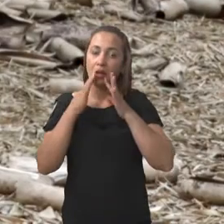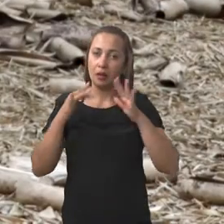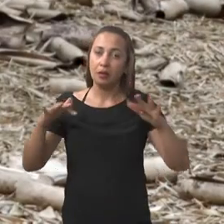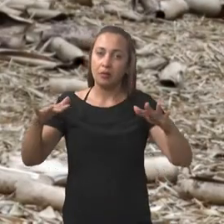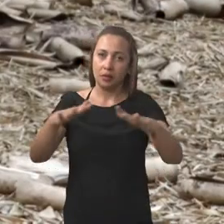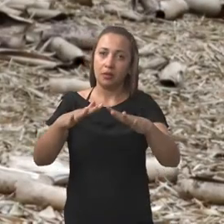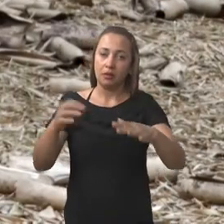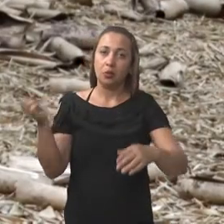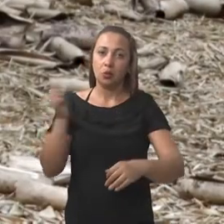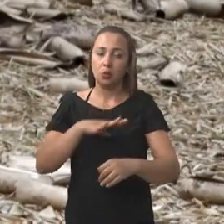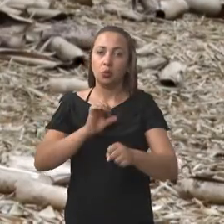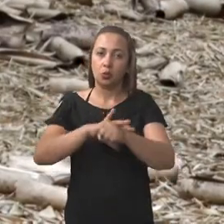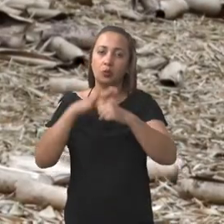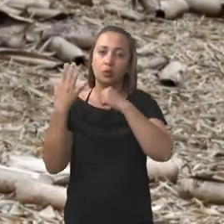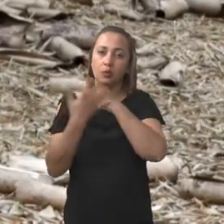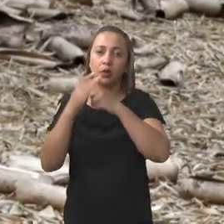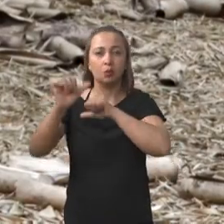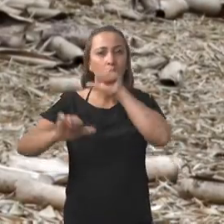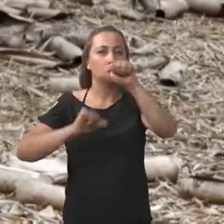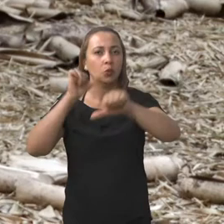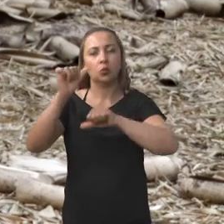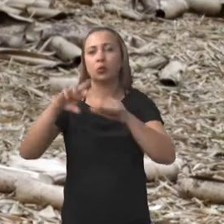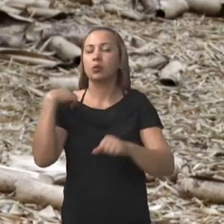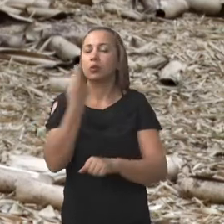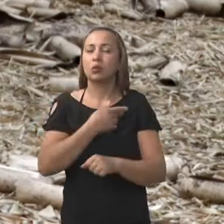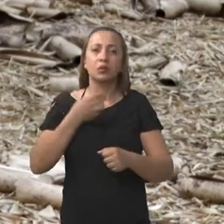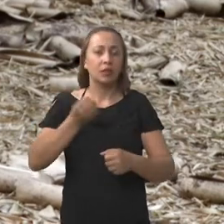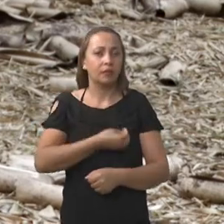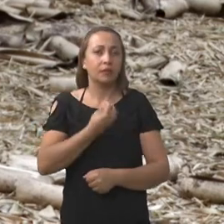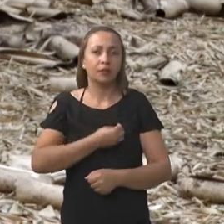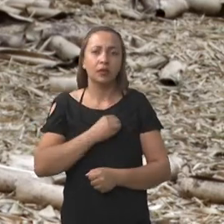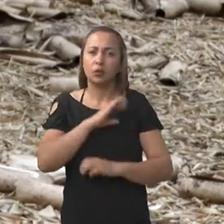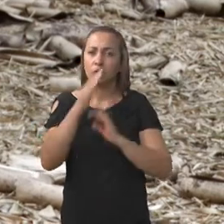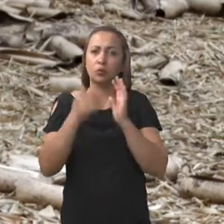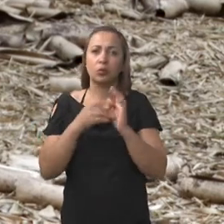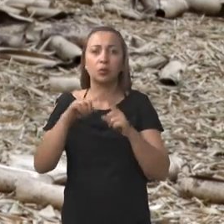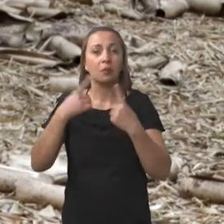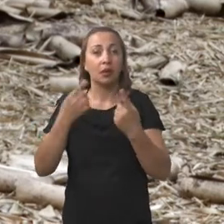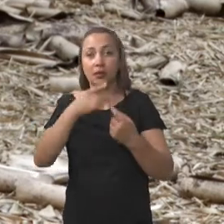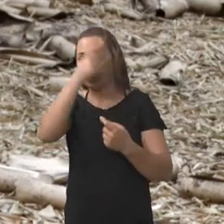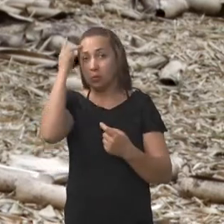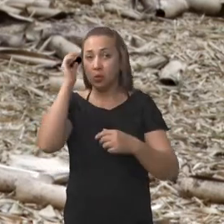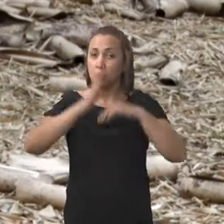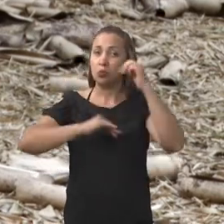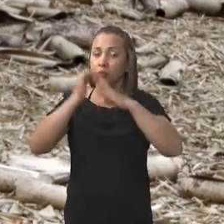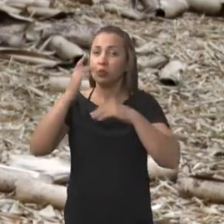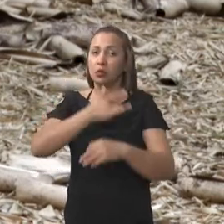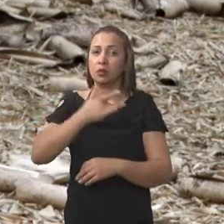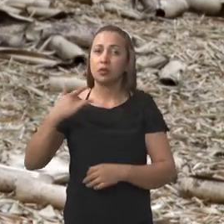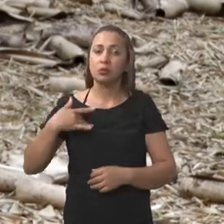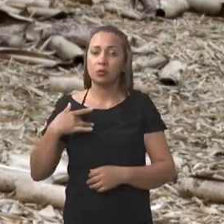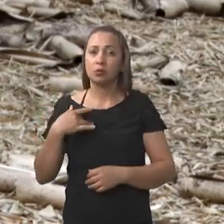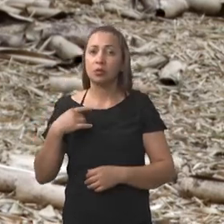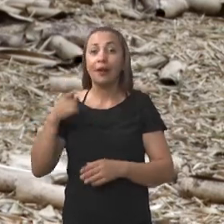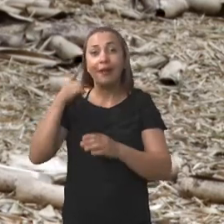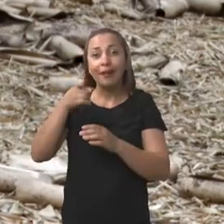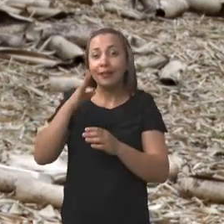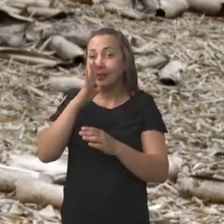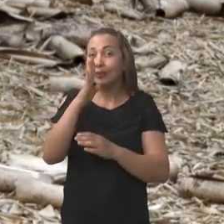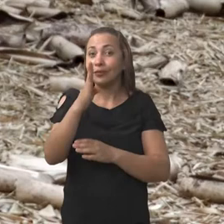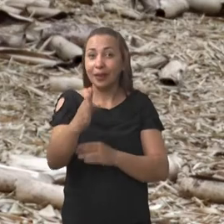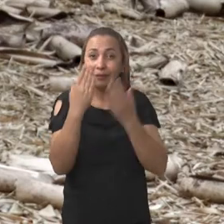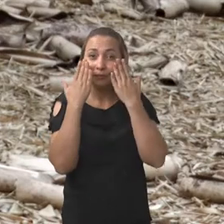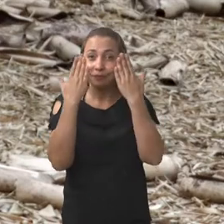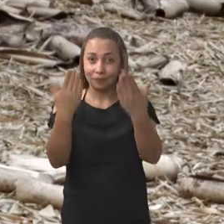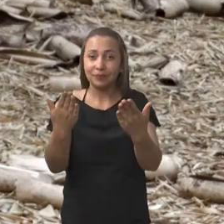A pandemia do novo coronavírus alterou a nossa vida como um todo. Mas para os profissionais da saúde, principalmente aqueles que estão na